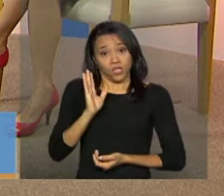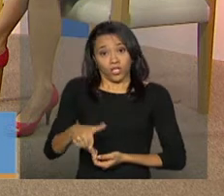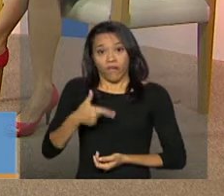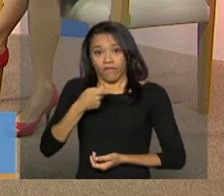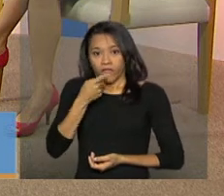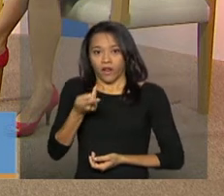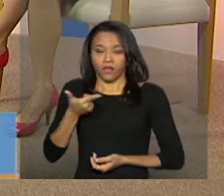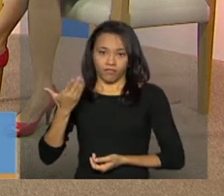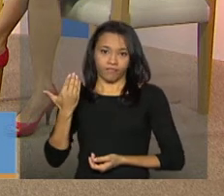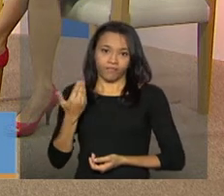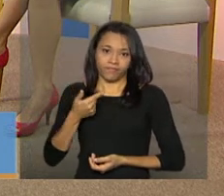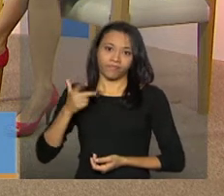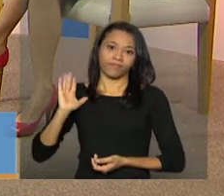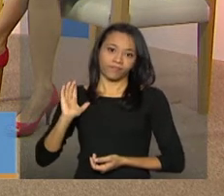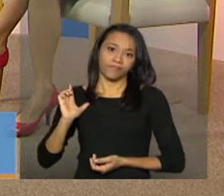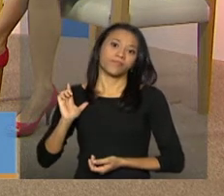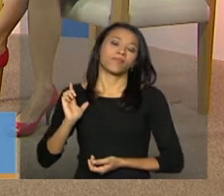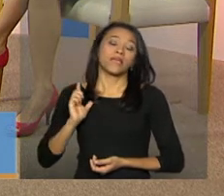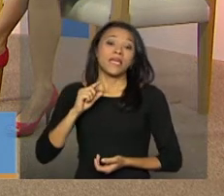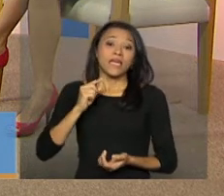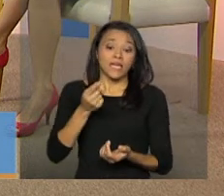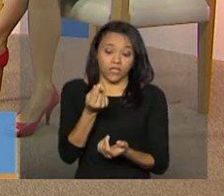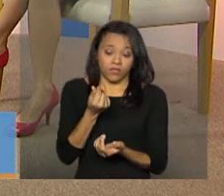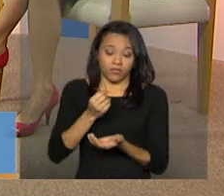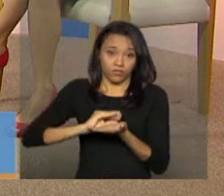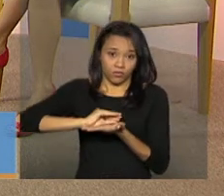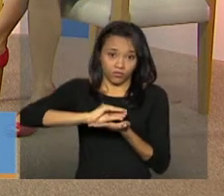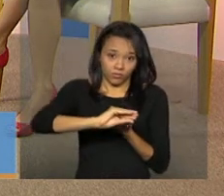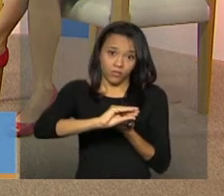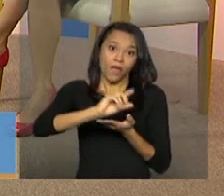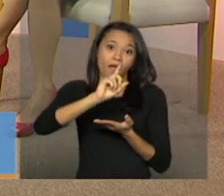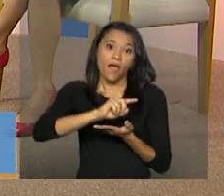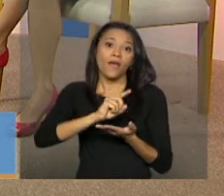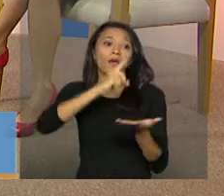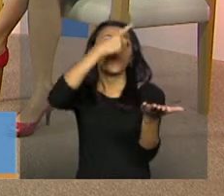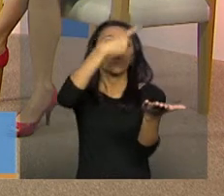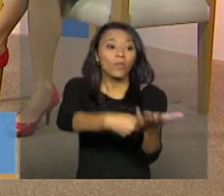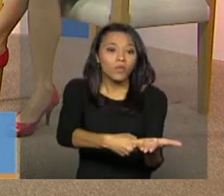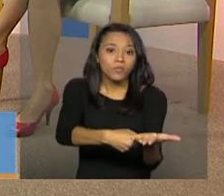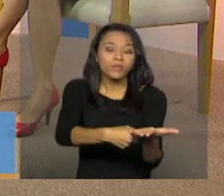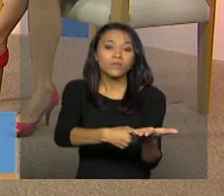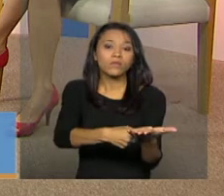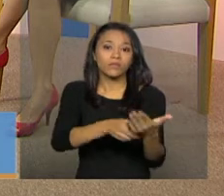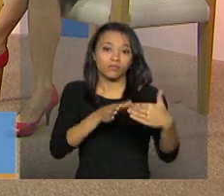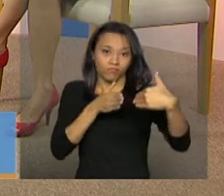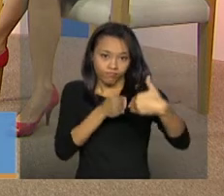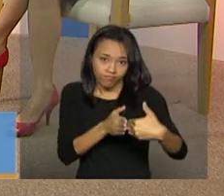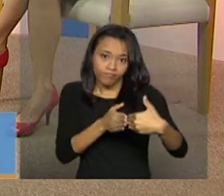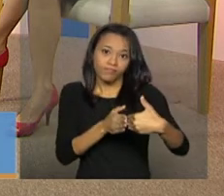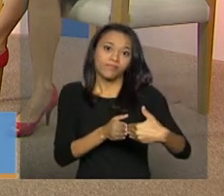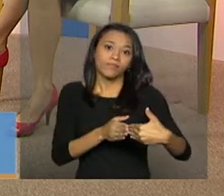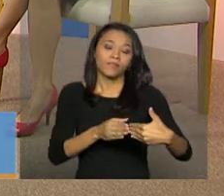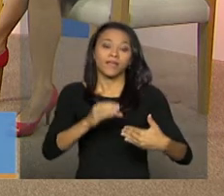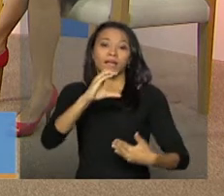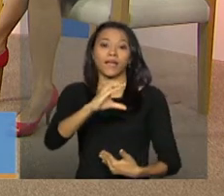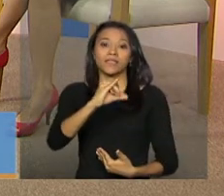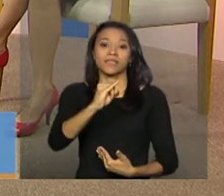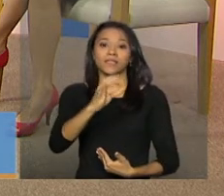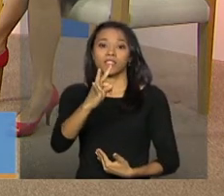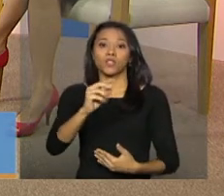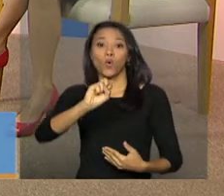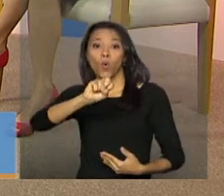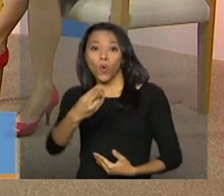esses recursos, eles são pactuados, certo? Na CITs ou nas CIBS, eles têm